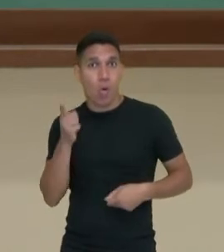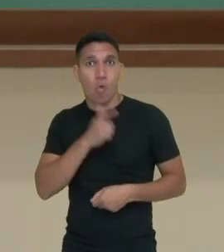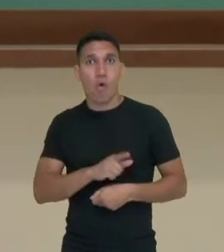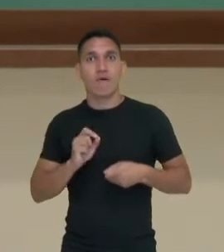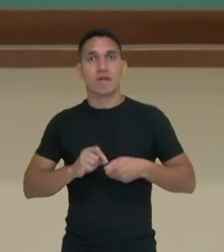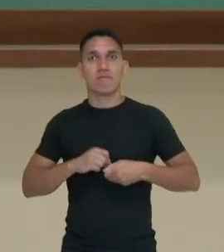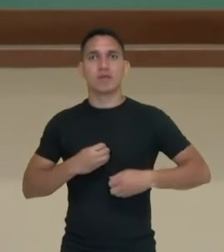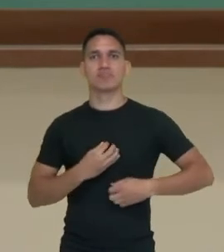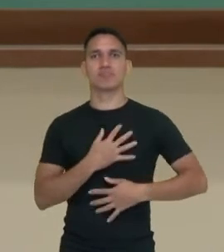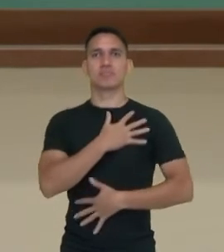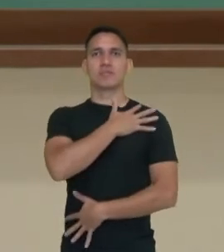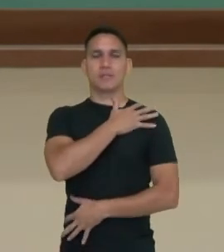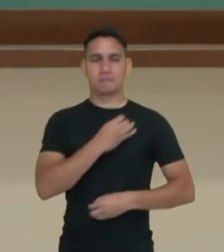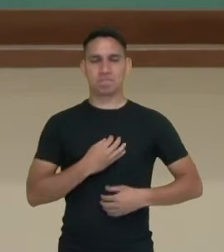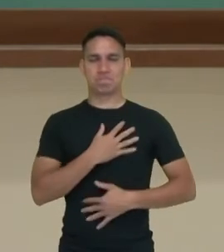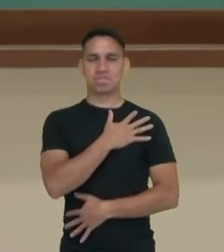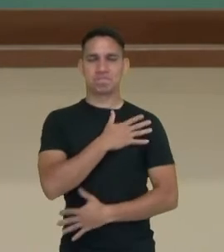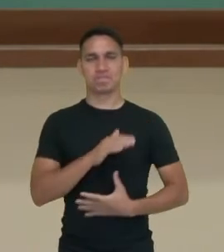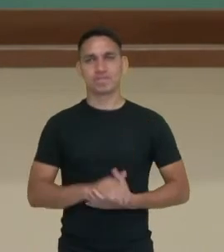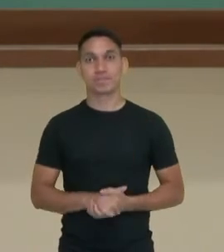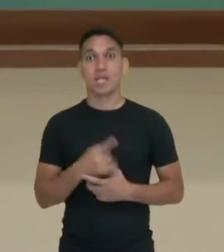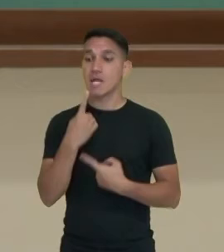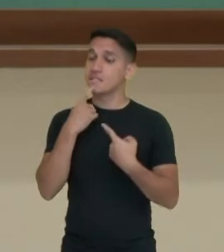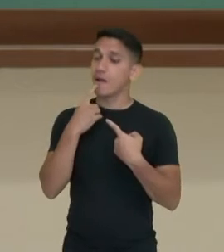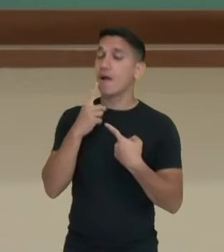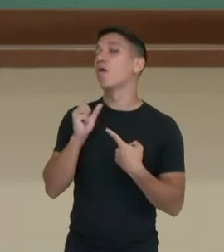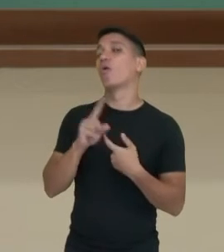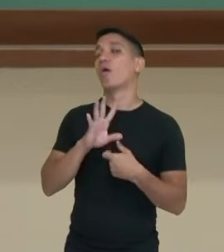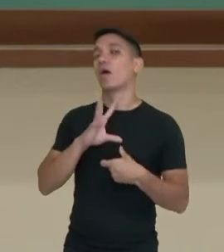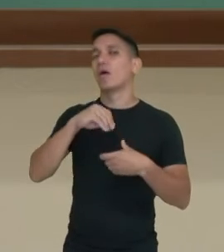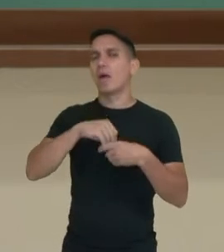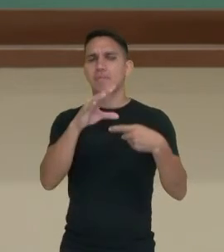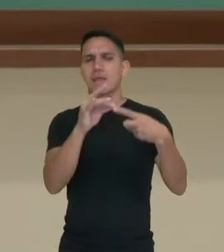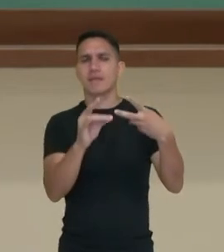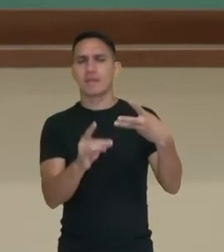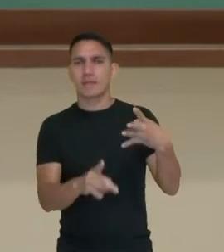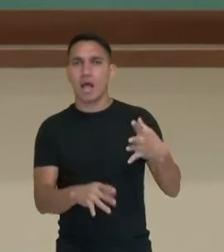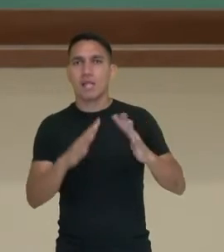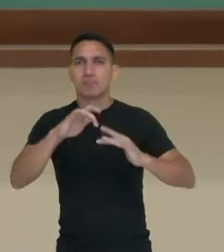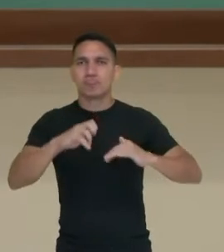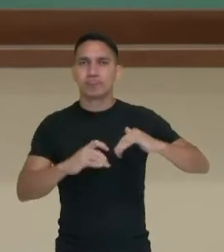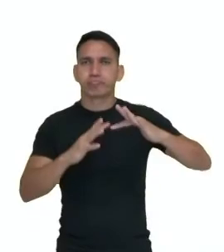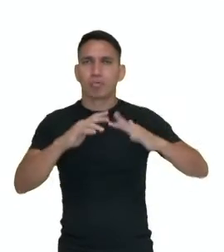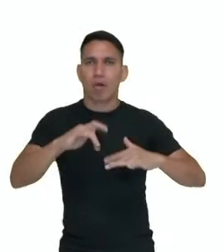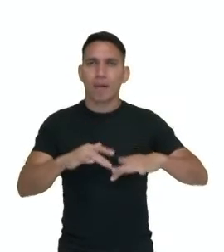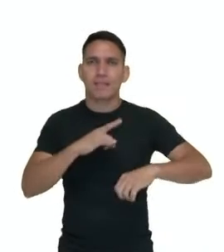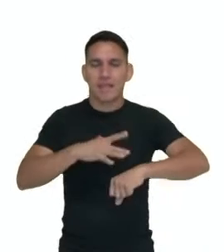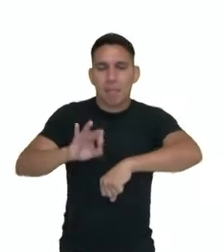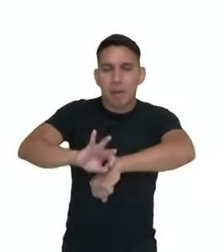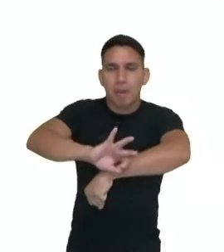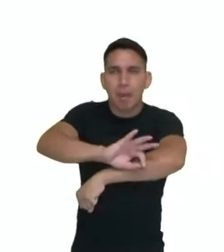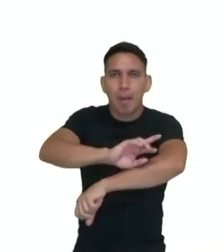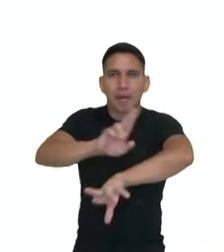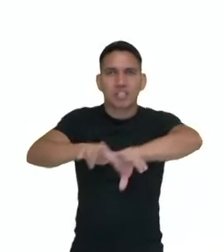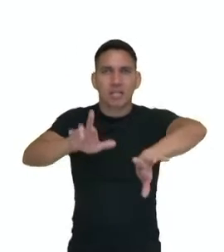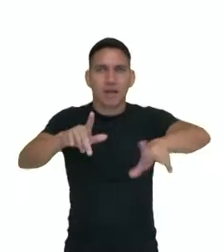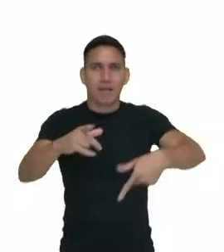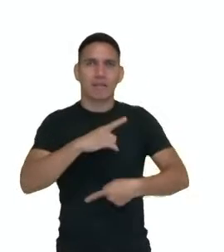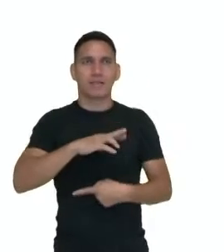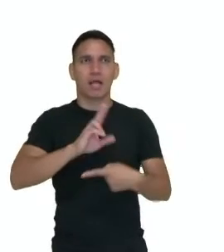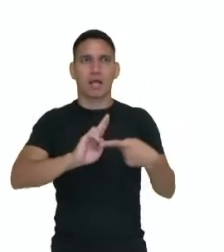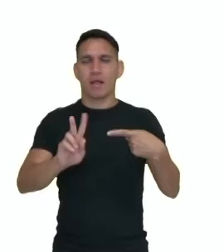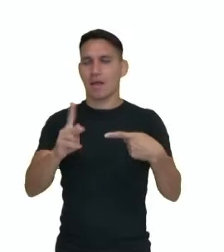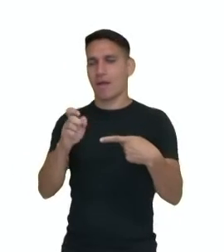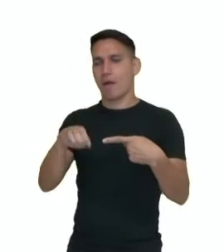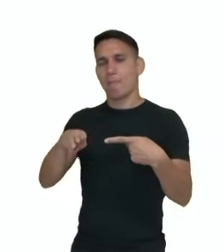ok? O sangue, ele é formado, ele é o único tecido líquido formado por células diferentes. Então, a gente tem as hemácias que